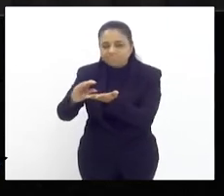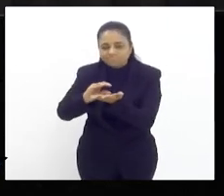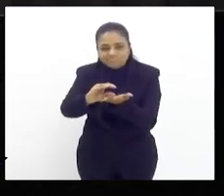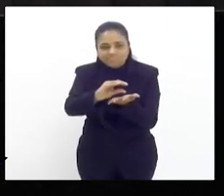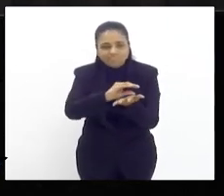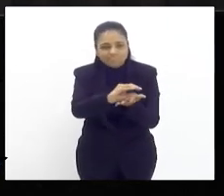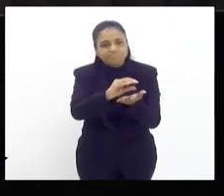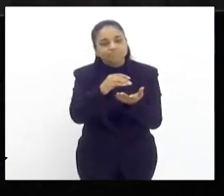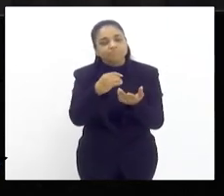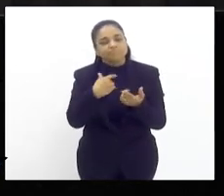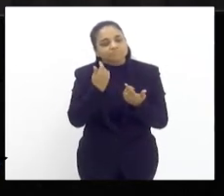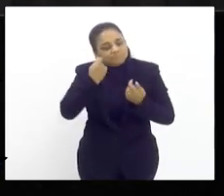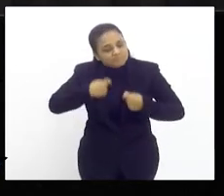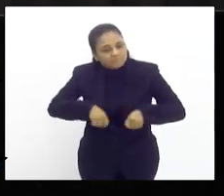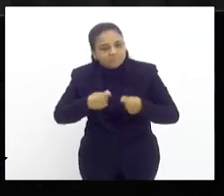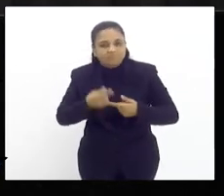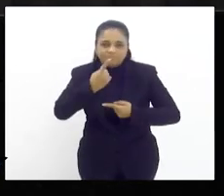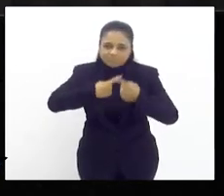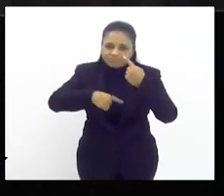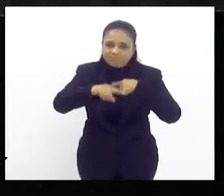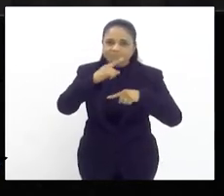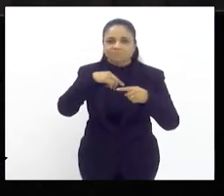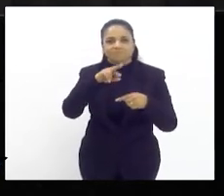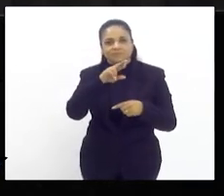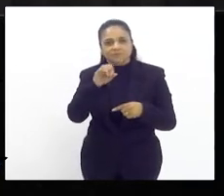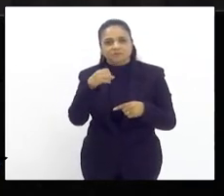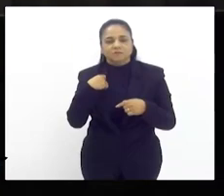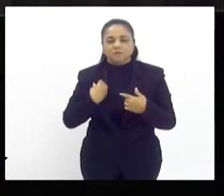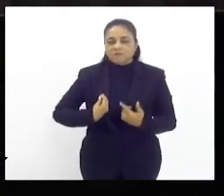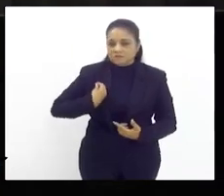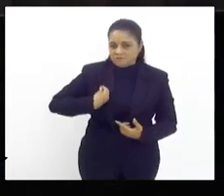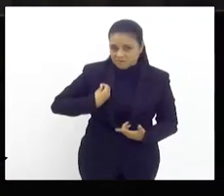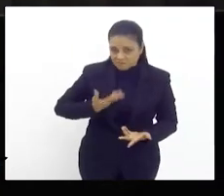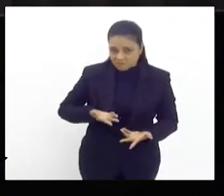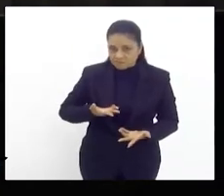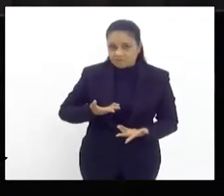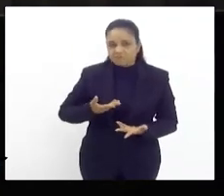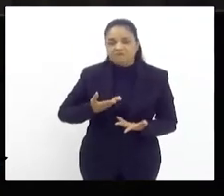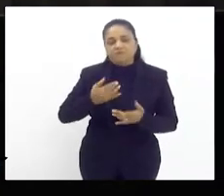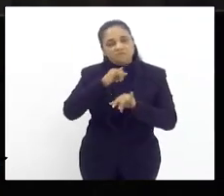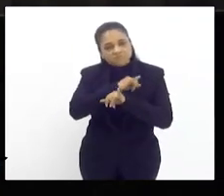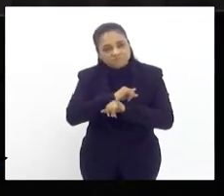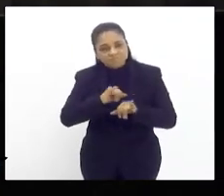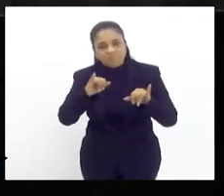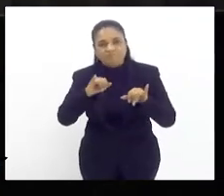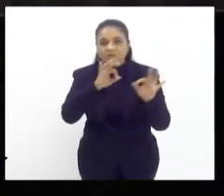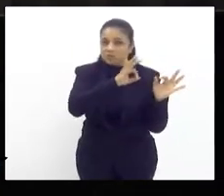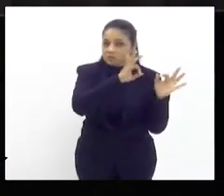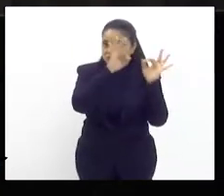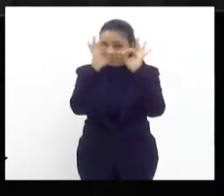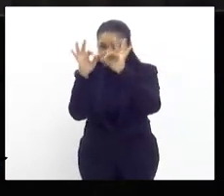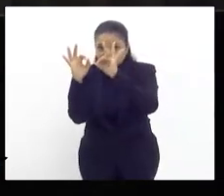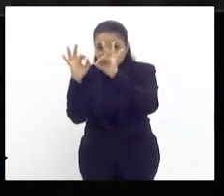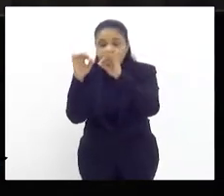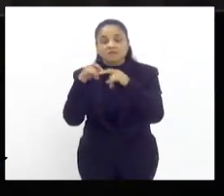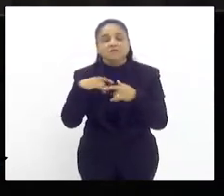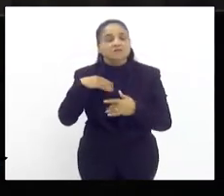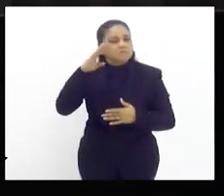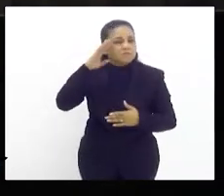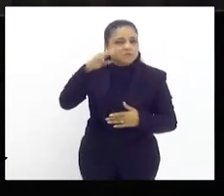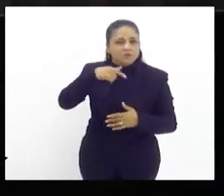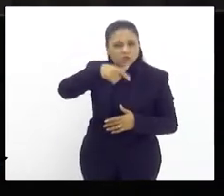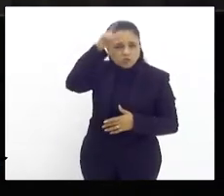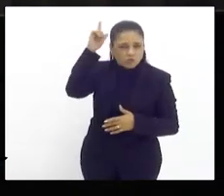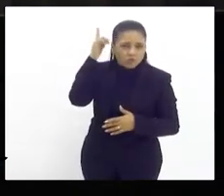por necessidade, para poder sobreviver. Então, eu queria agradecer a todos e dar essa satisfação a todos que estão nos assistindo, principalmente a você, Luiz Paulo, que